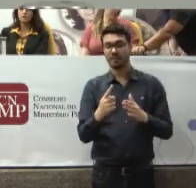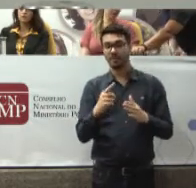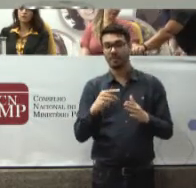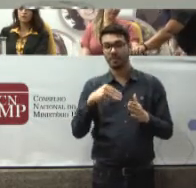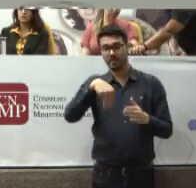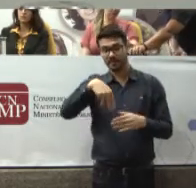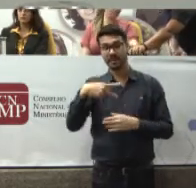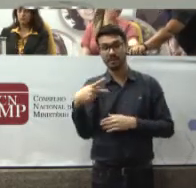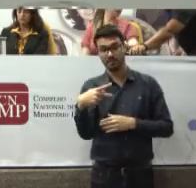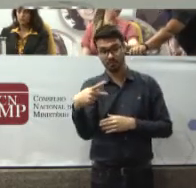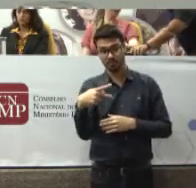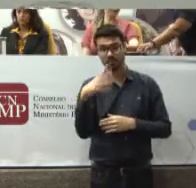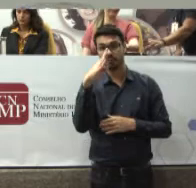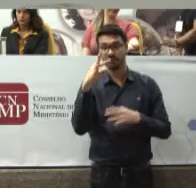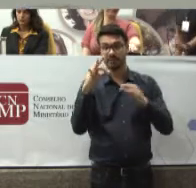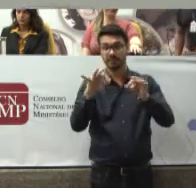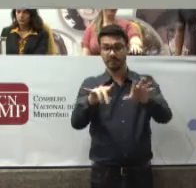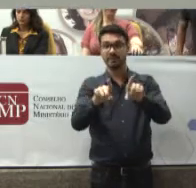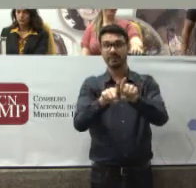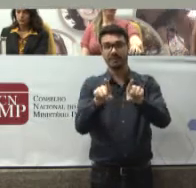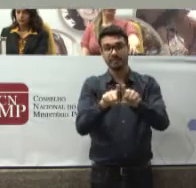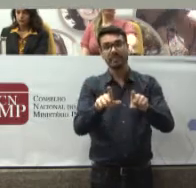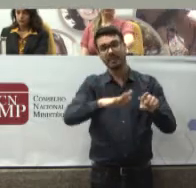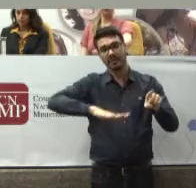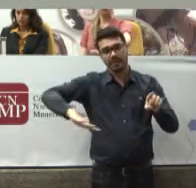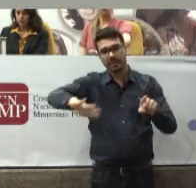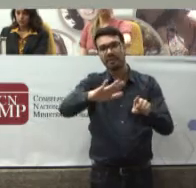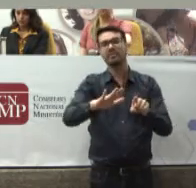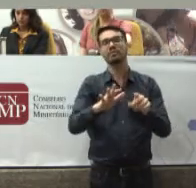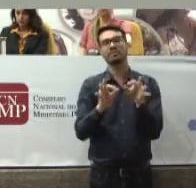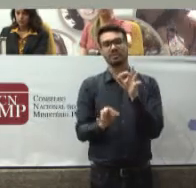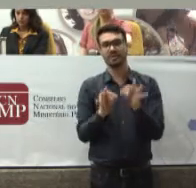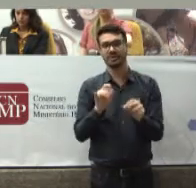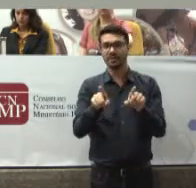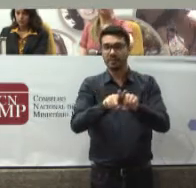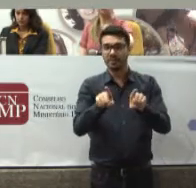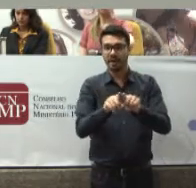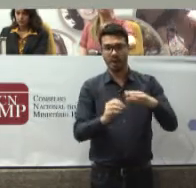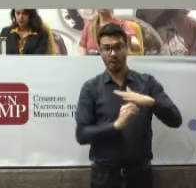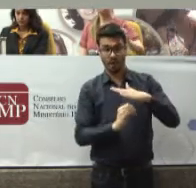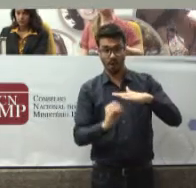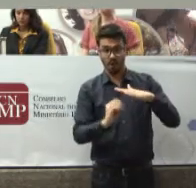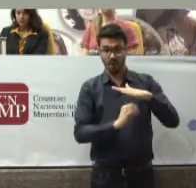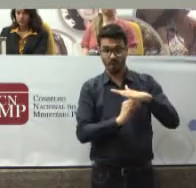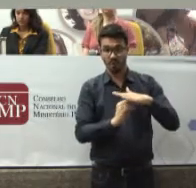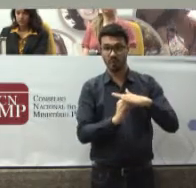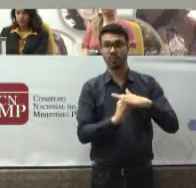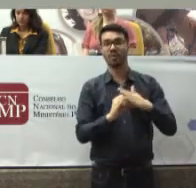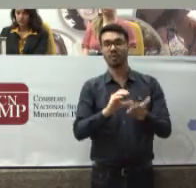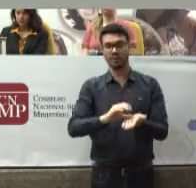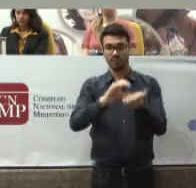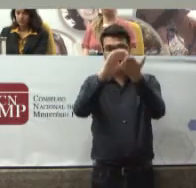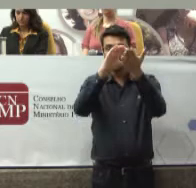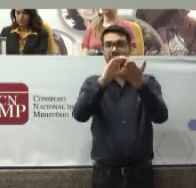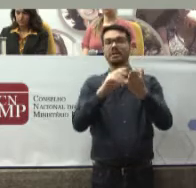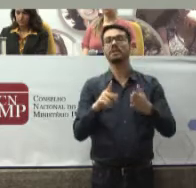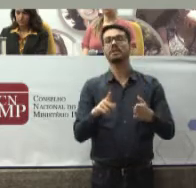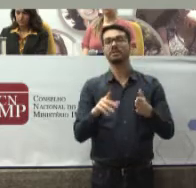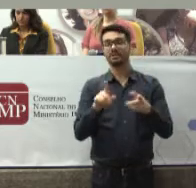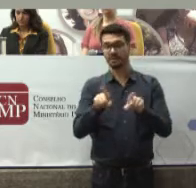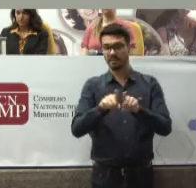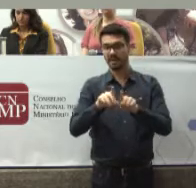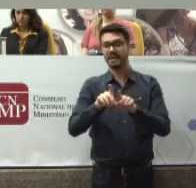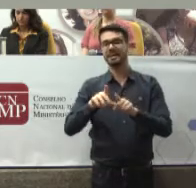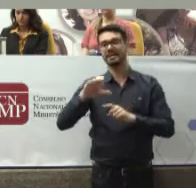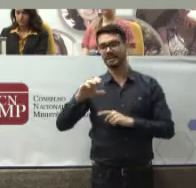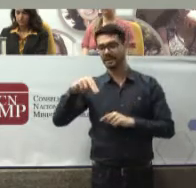E de membros do Poder Judiciário E quem sabe Órgãos como o Conselho Nacional do Ministério Público E Conselho Nacional de Justiça